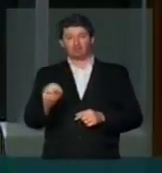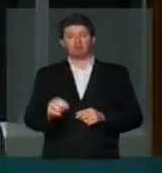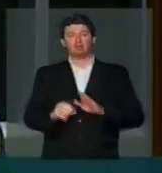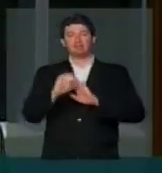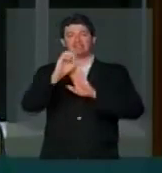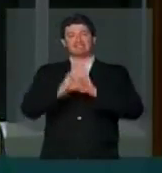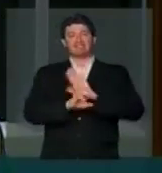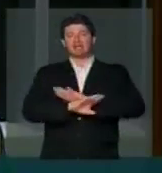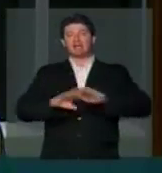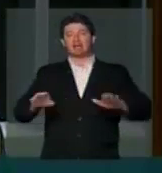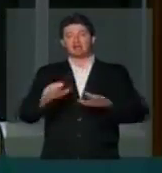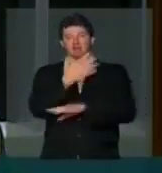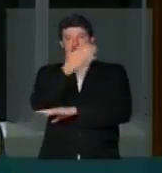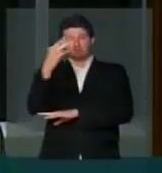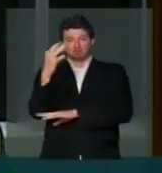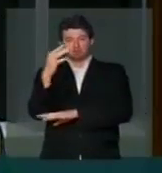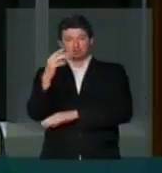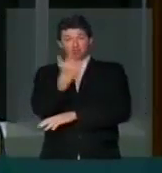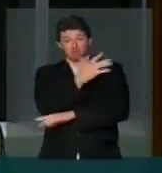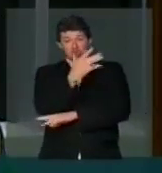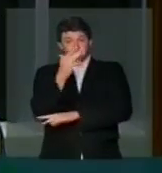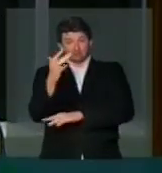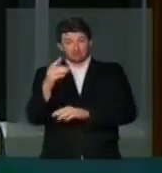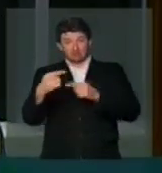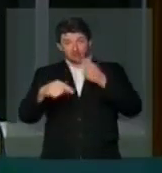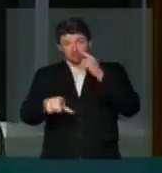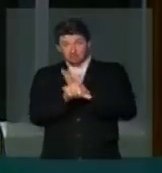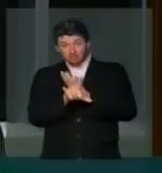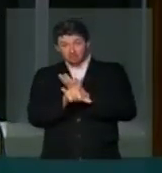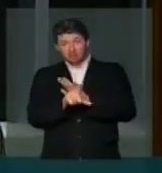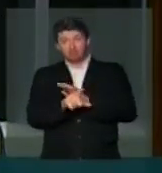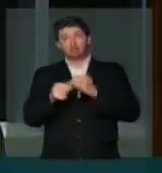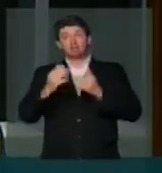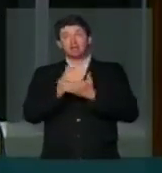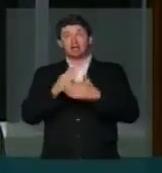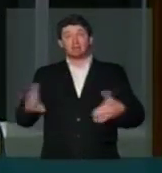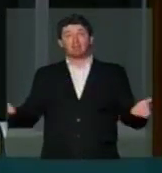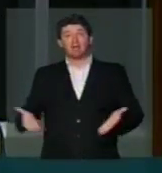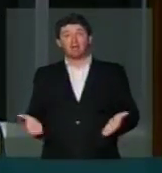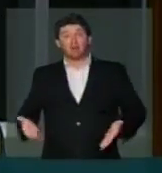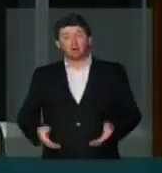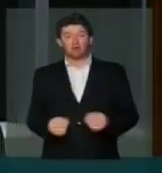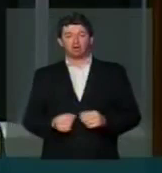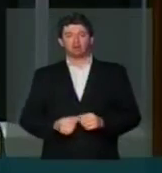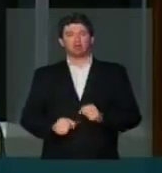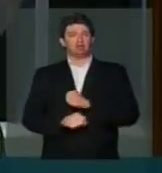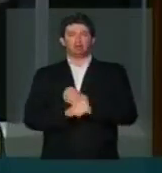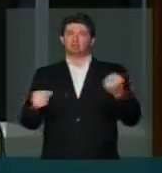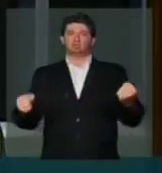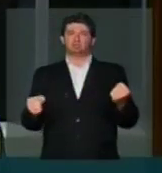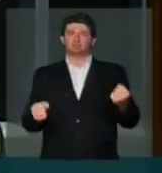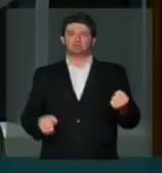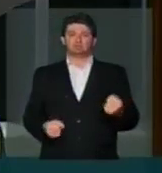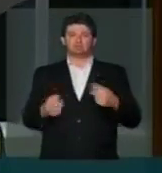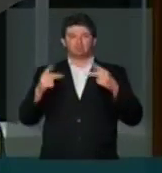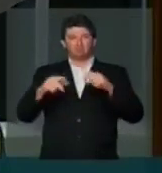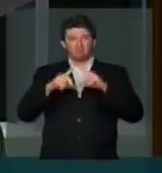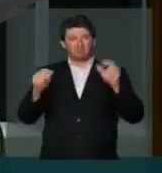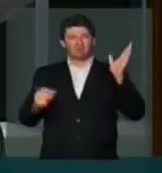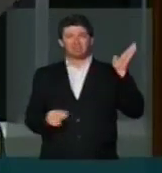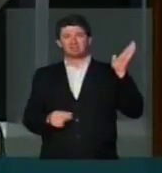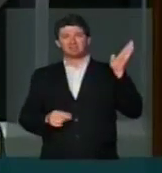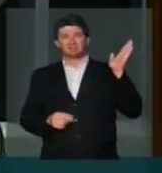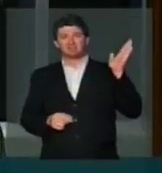o desmatamento. O desmatamento ilegal tem que acabar logo. Não é possível, como aconteceu em Brasília,